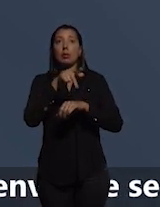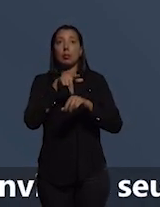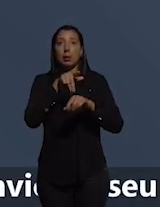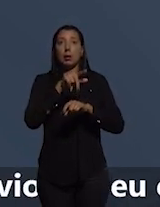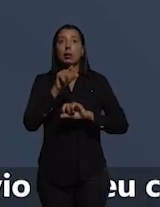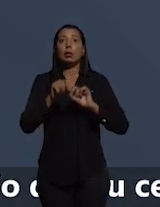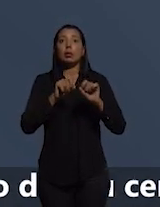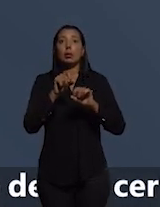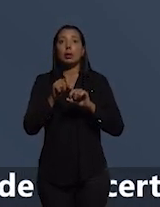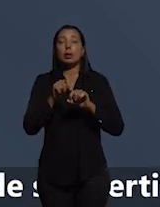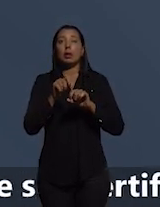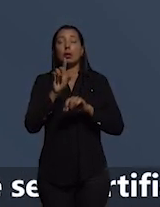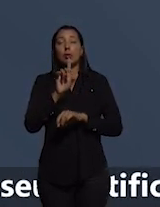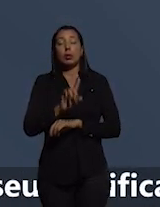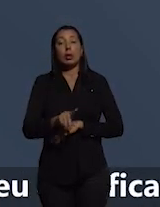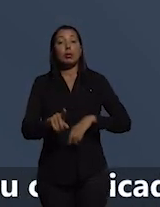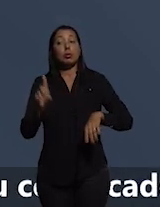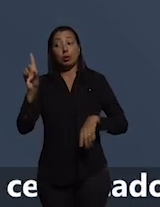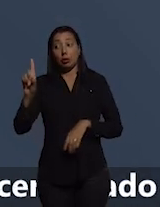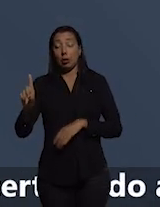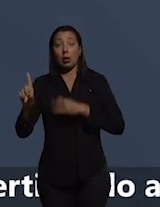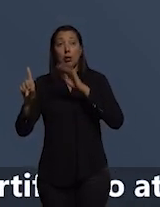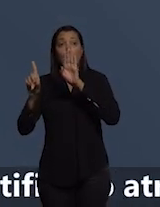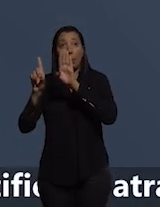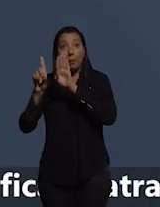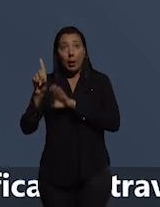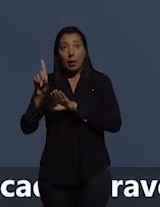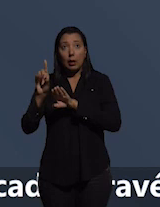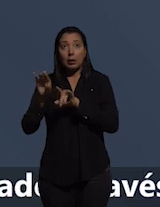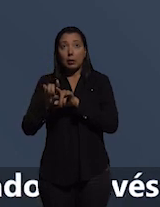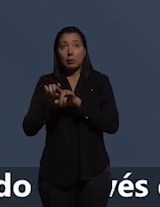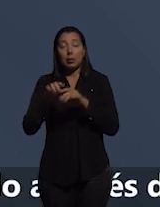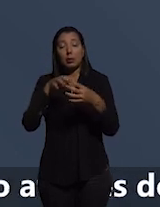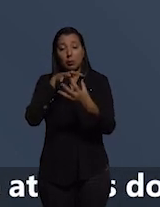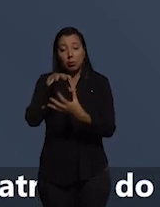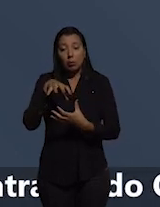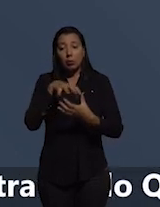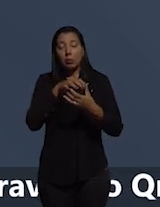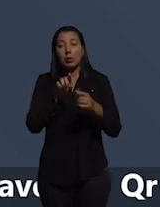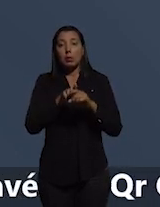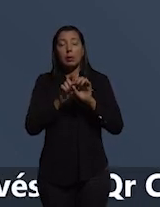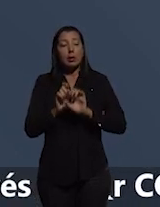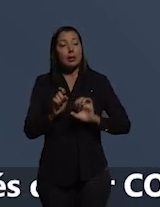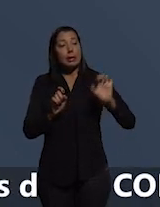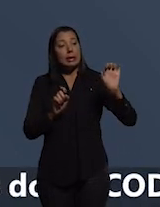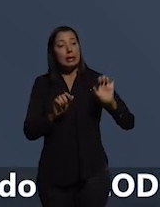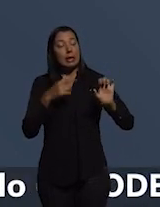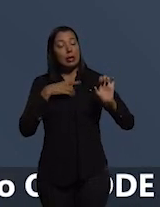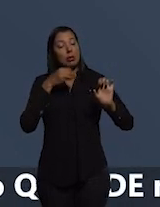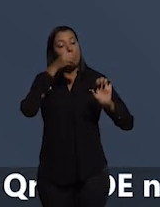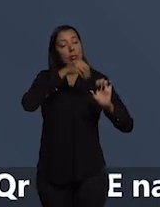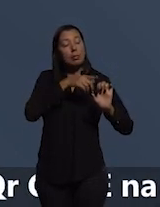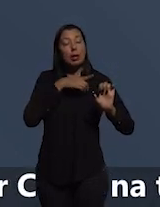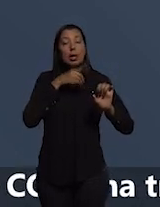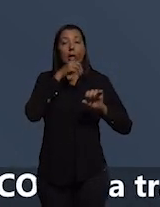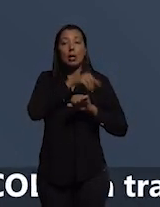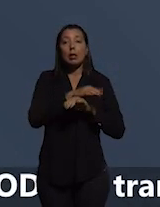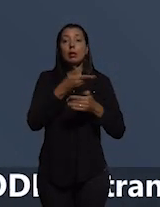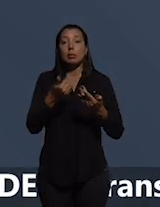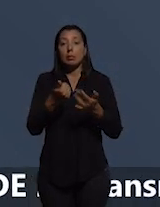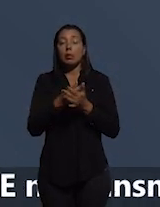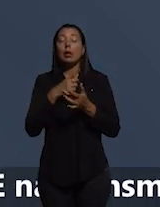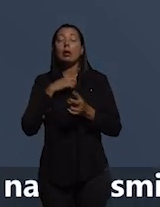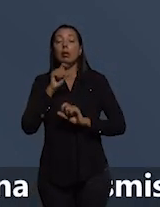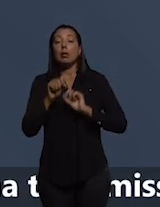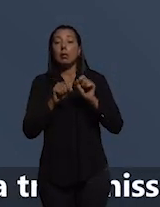do lado direito estão abaixo da média dos países em nível global e os lados esquerdo estão dentro da média então a Colômbia vocês podem ver que